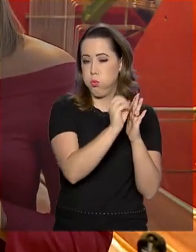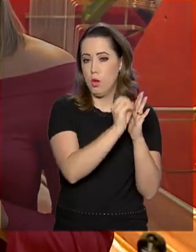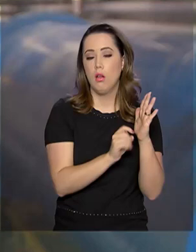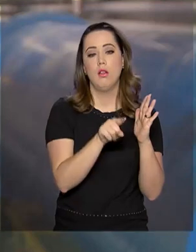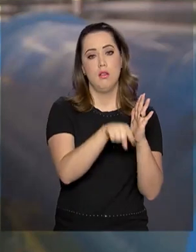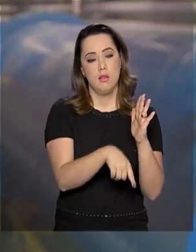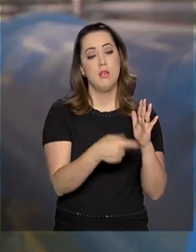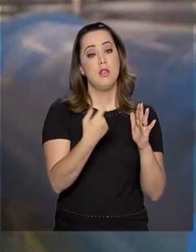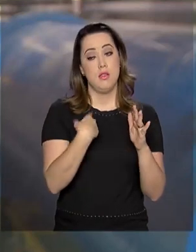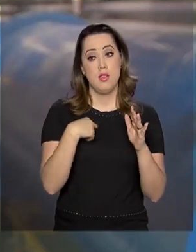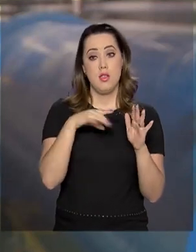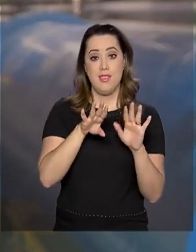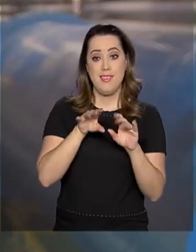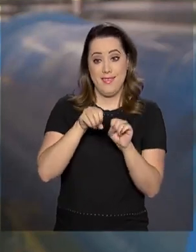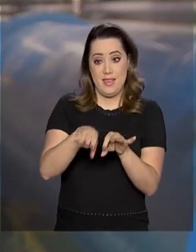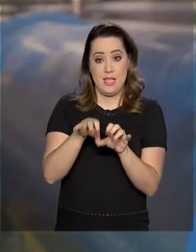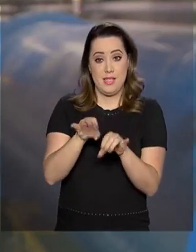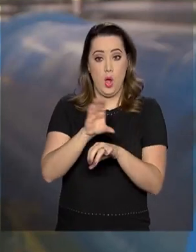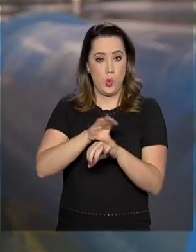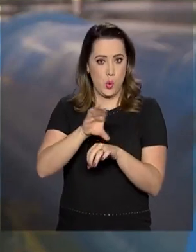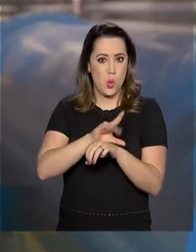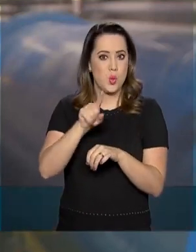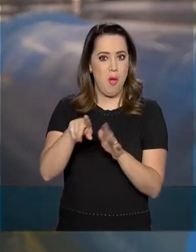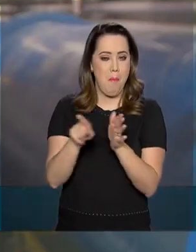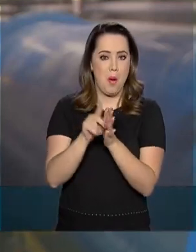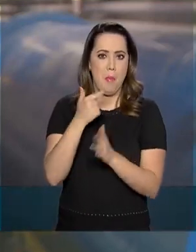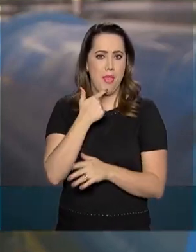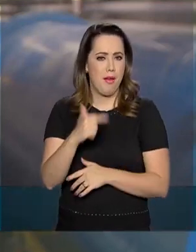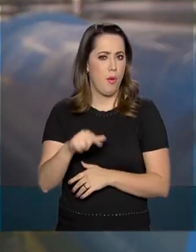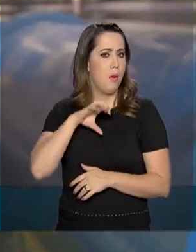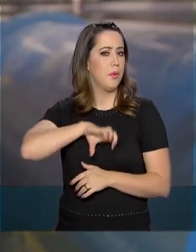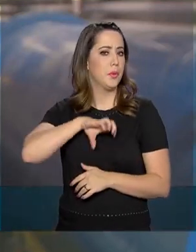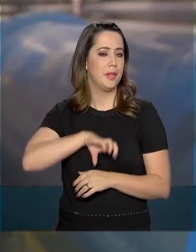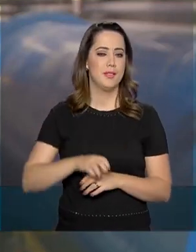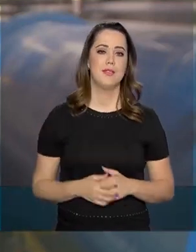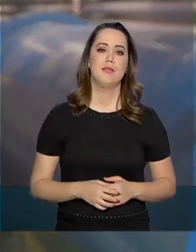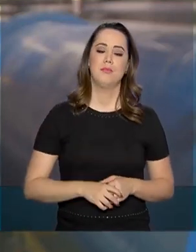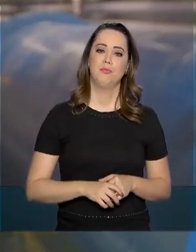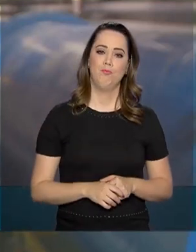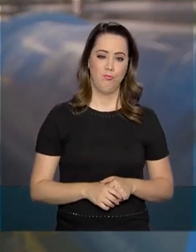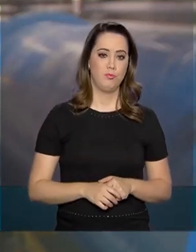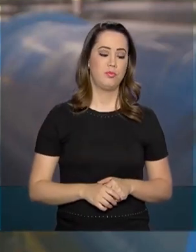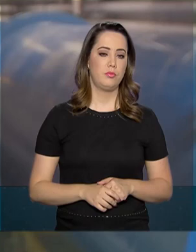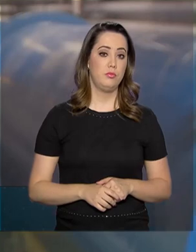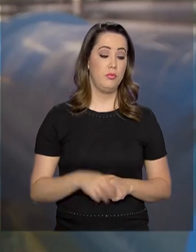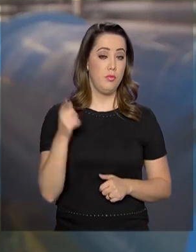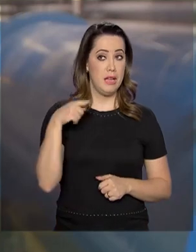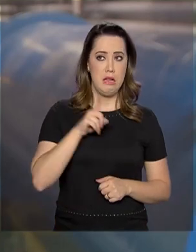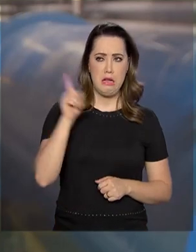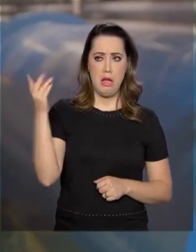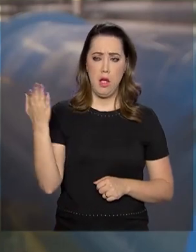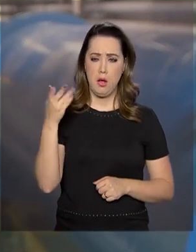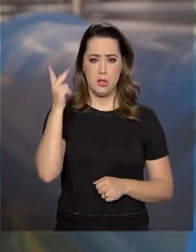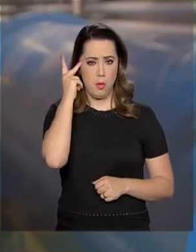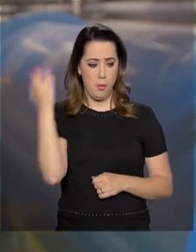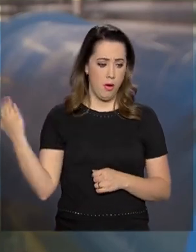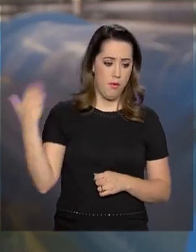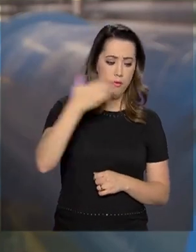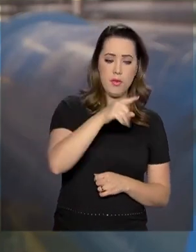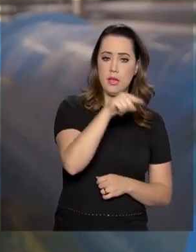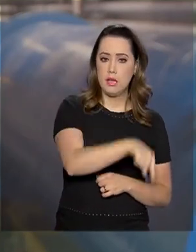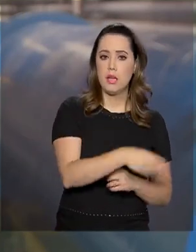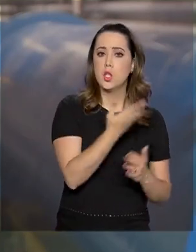português. Os alunos brasileiros lá da Unicamp conseguem vir aqui trabalhar com a pessoa que mais entende de um determinado assunto,